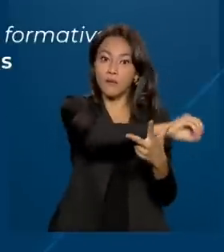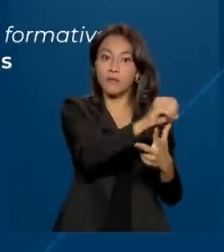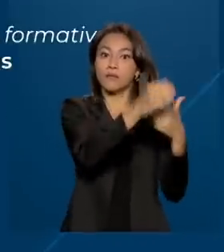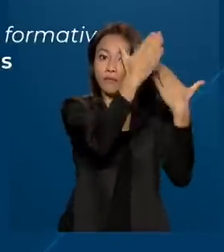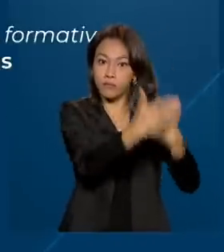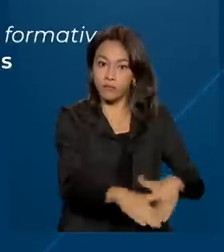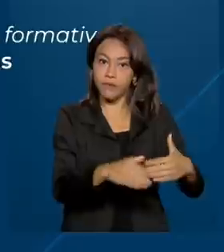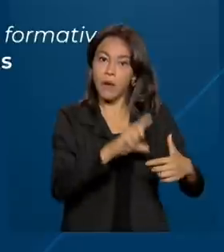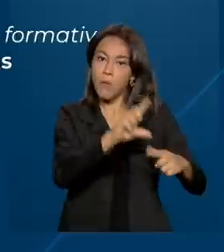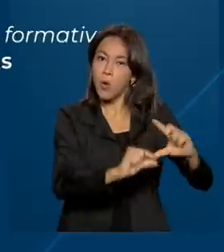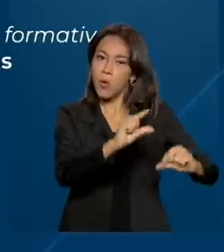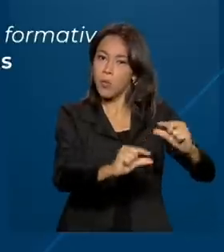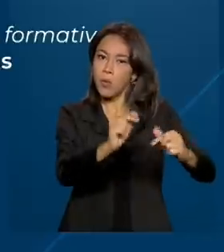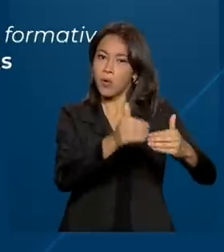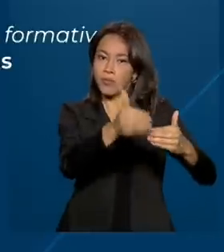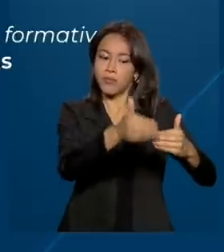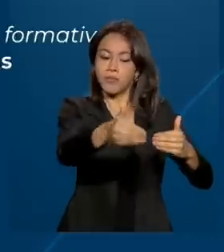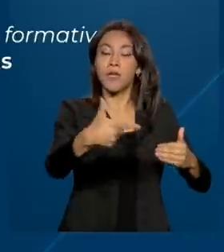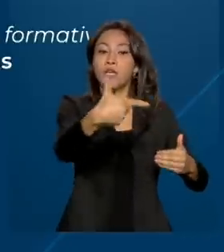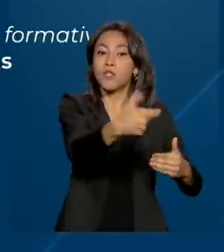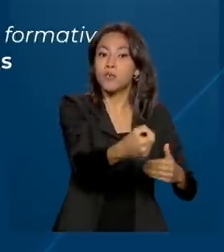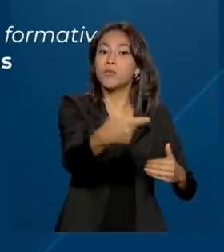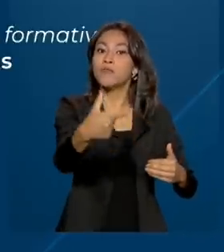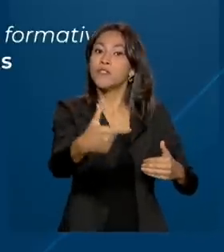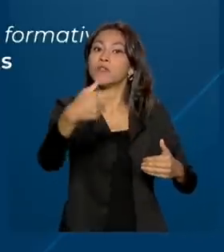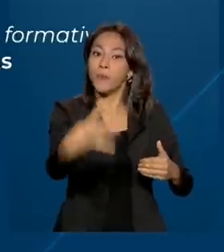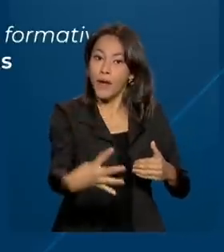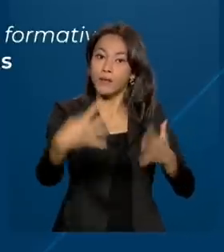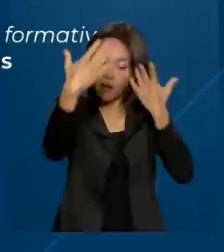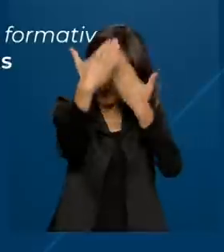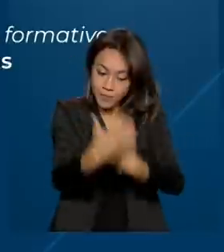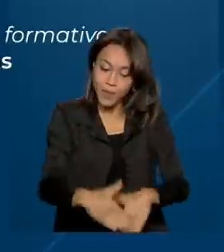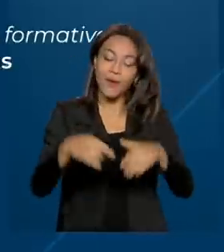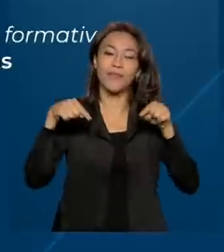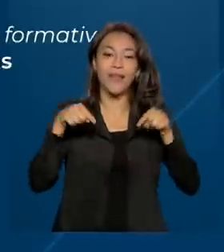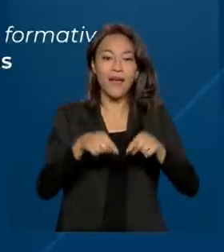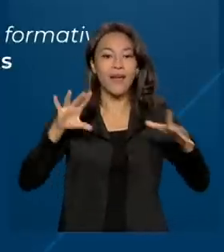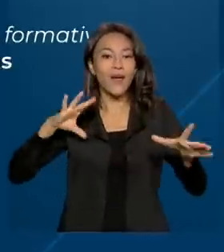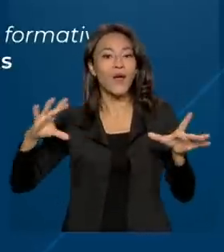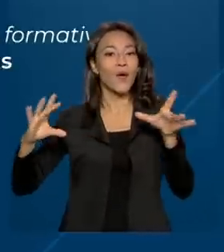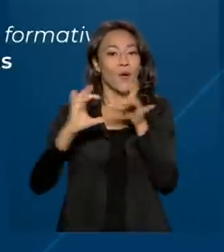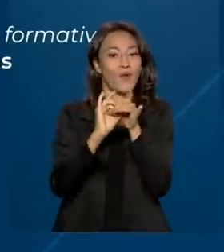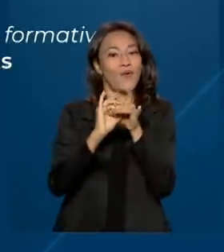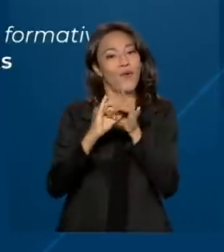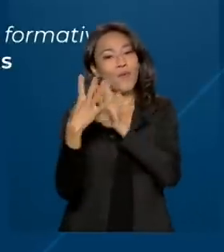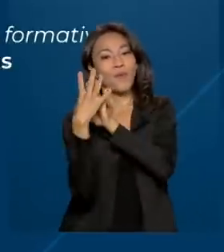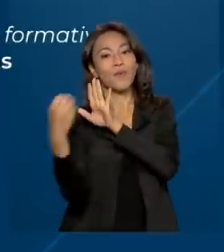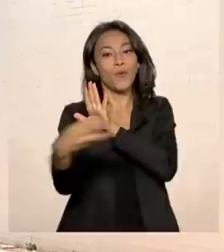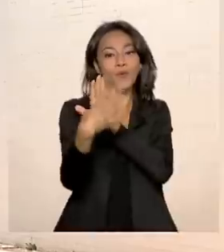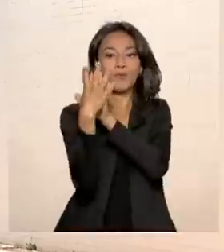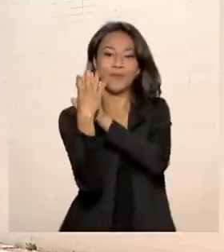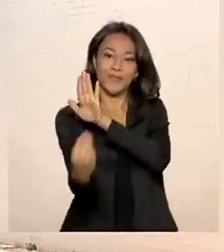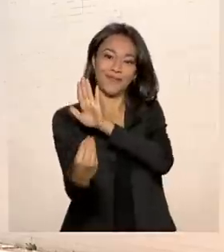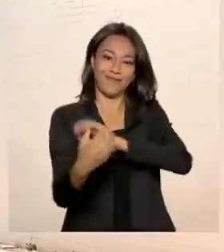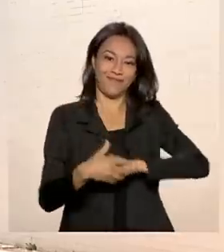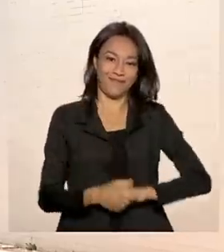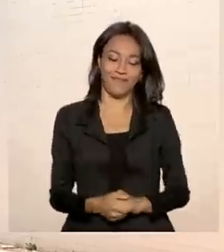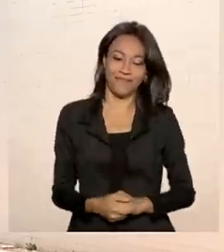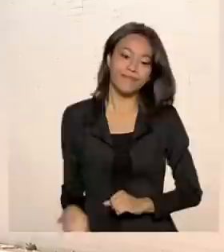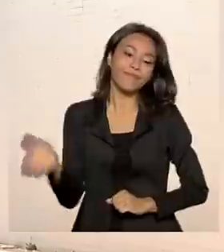próximos anos. Em 2024, as provas já devem ser realizadas de acordo com as novas diretrizes. A